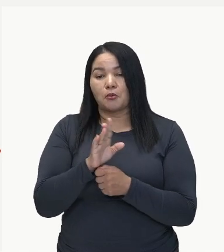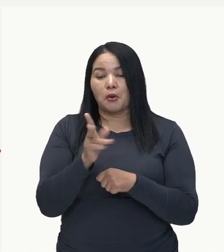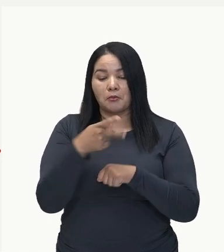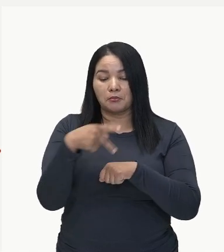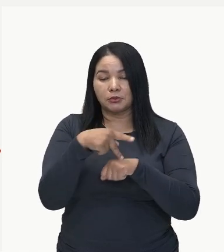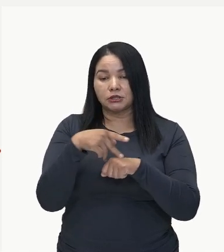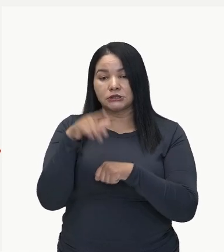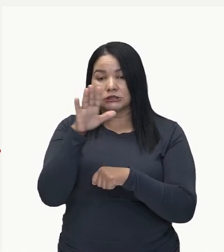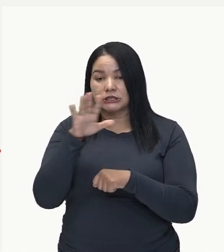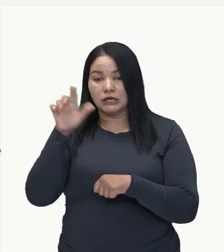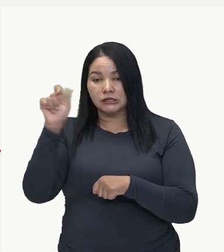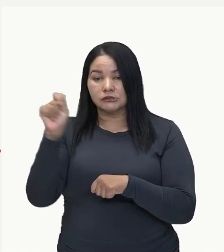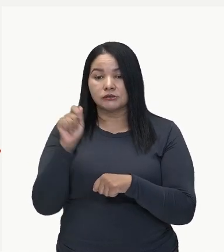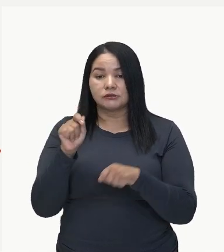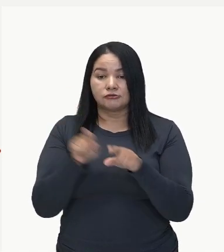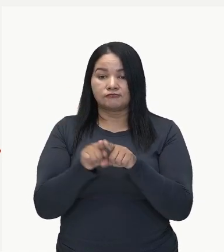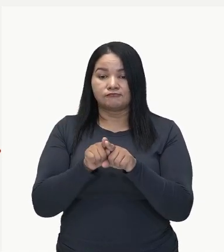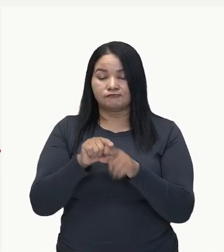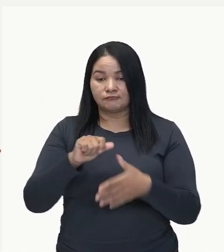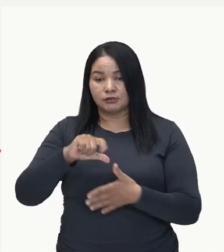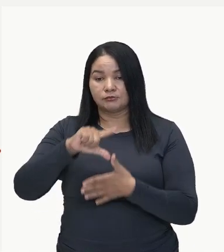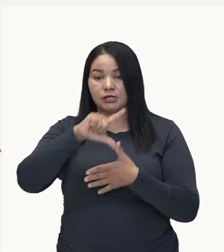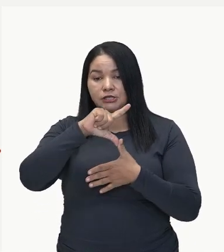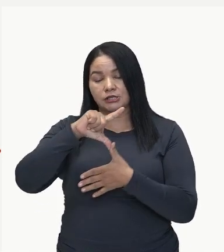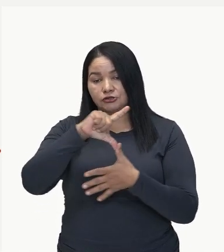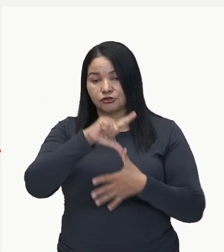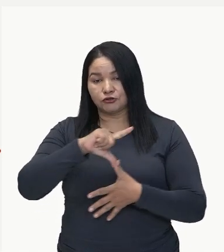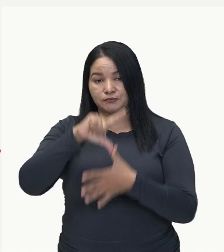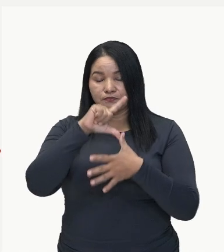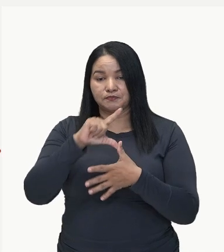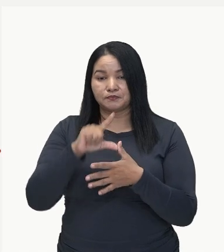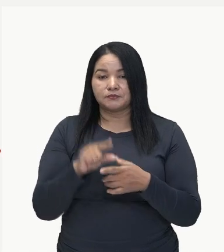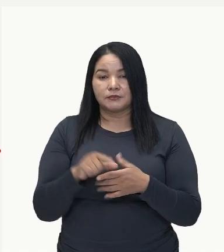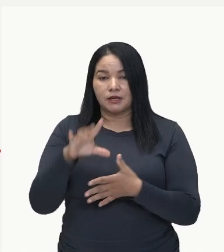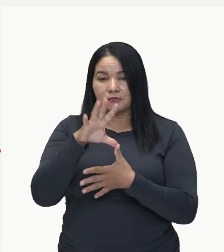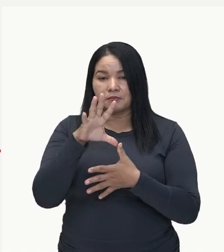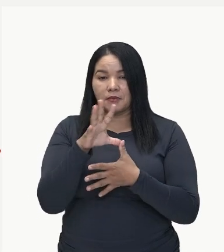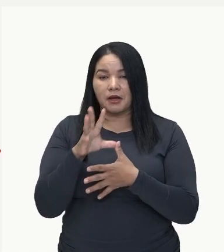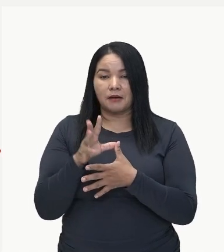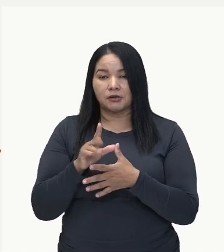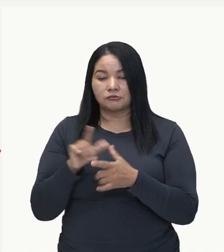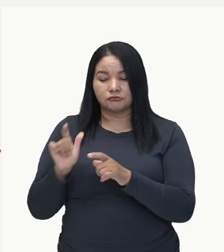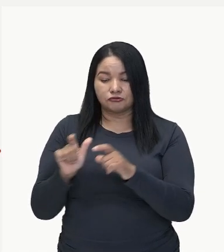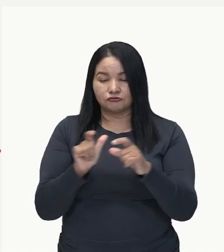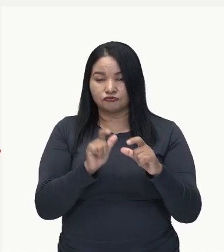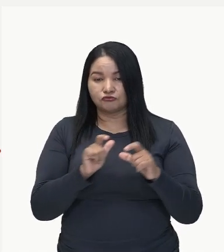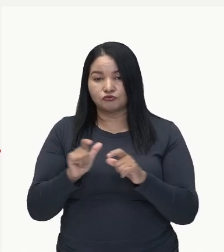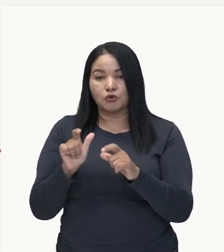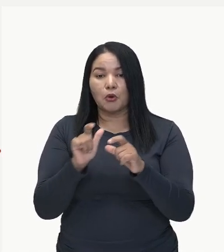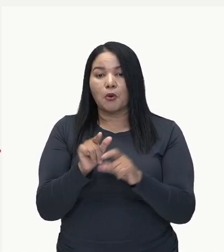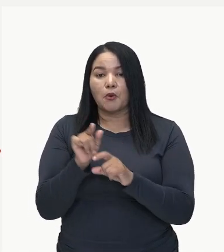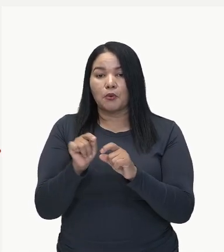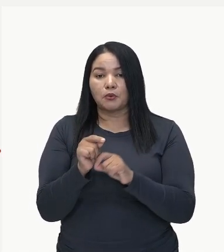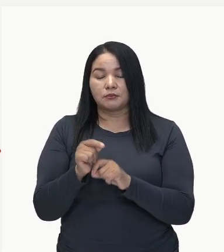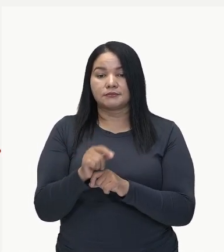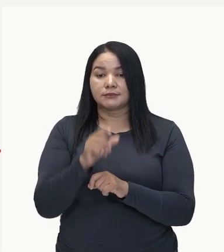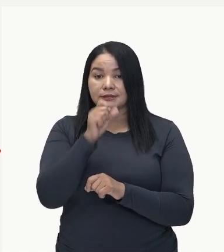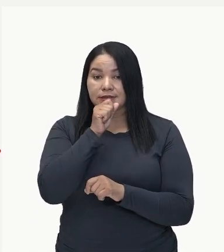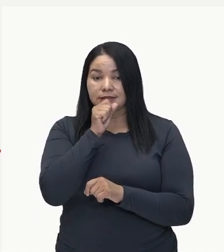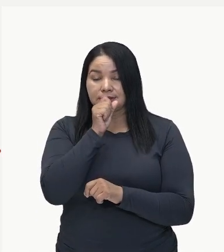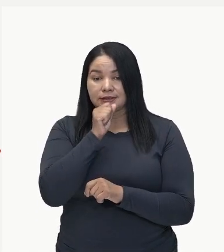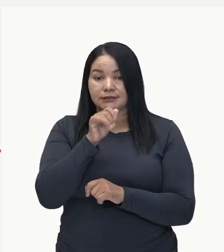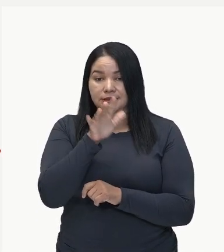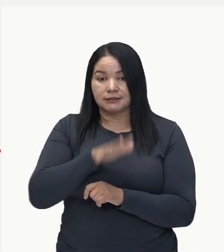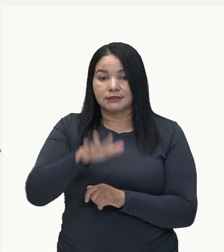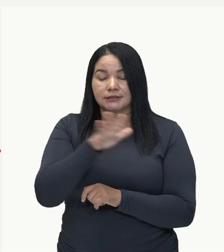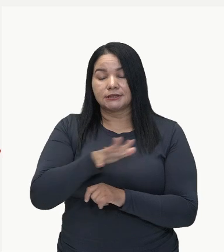Ásia e da América Latina. Aqui nesse mapa, a gente tem então a sua distribuição. Em laranja, são essas áreas